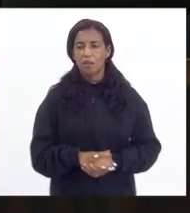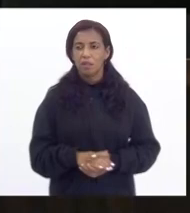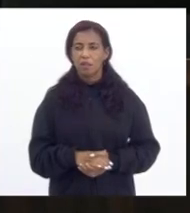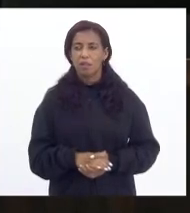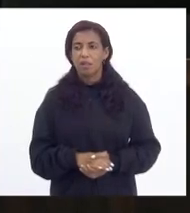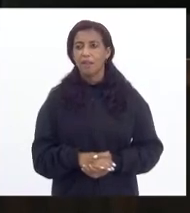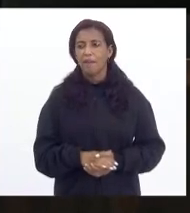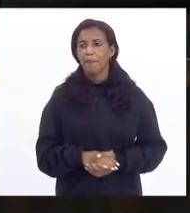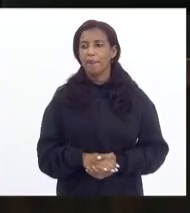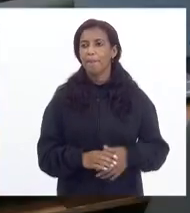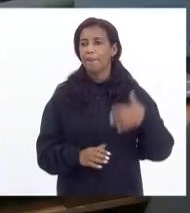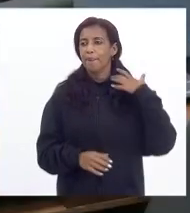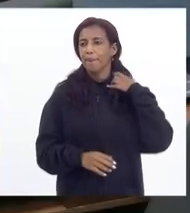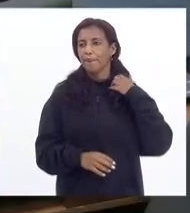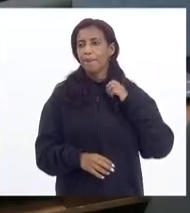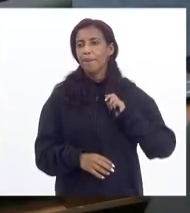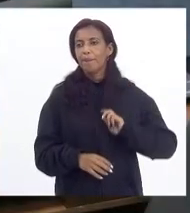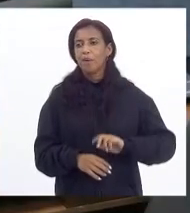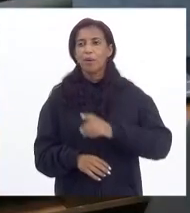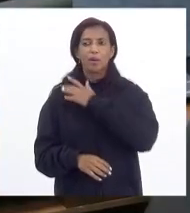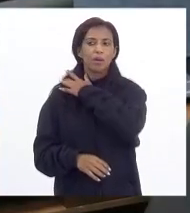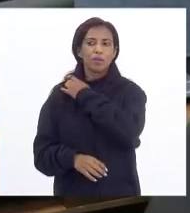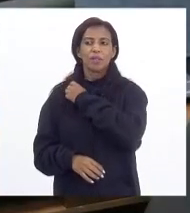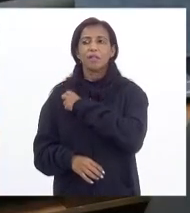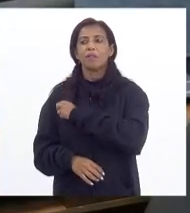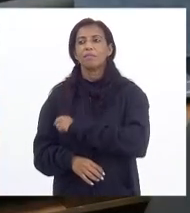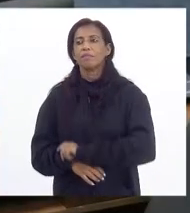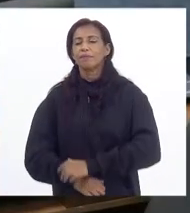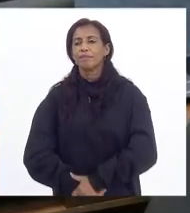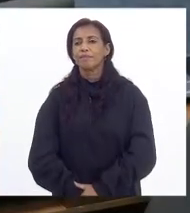Seu áudio não está saindo, deputada.